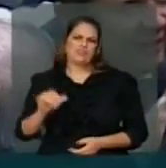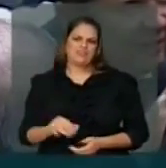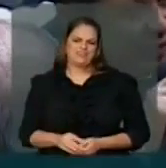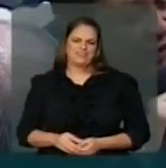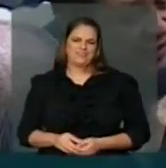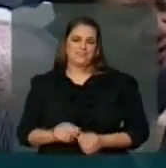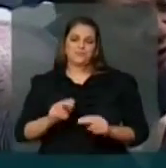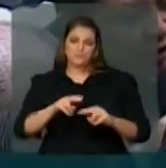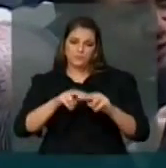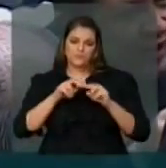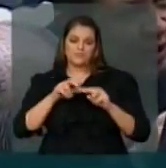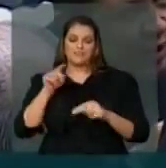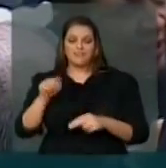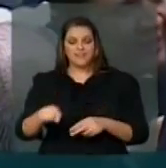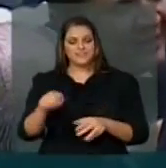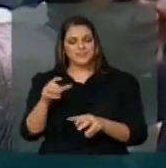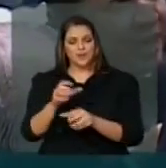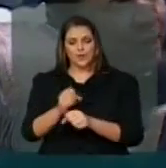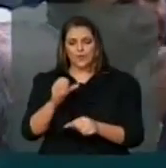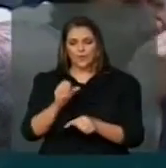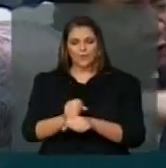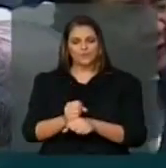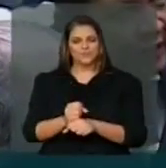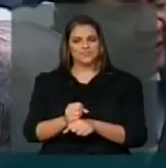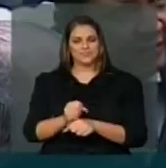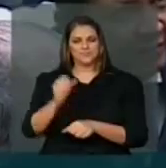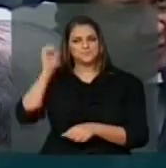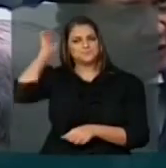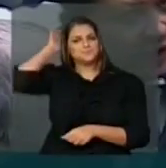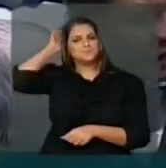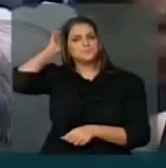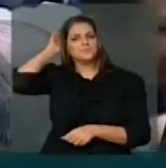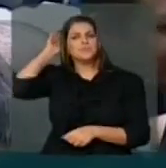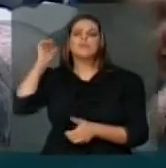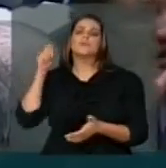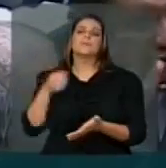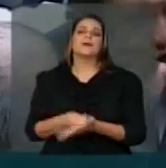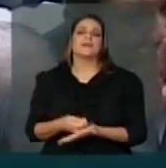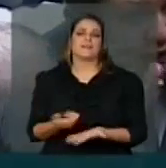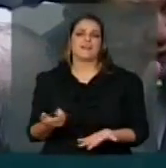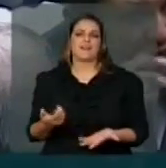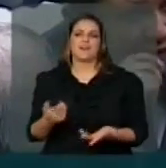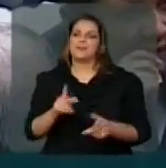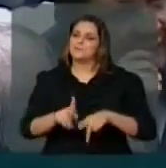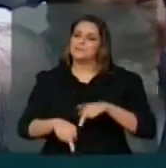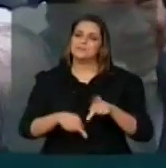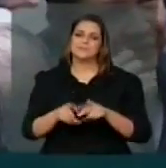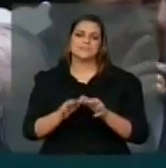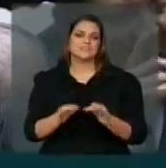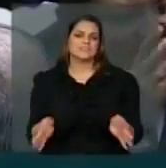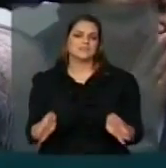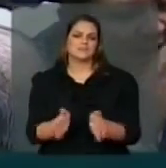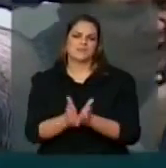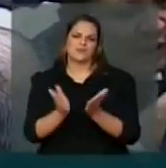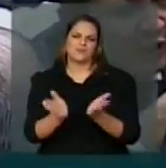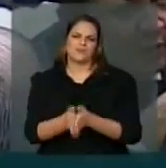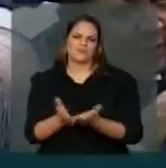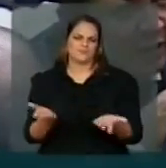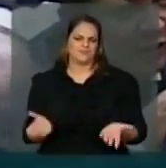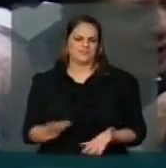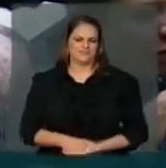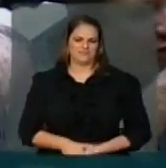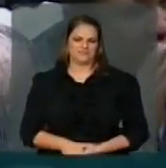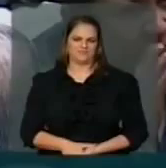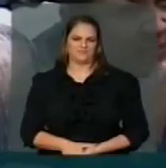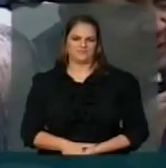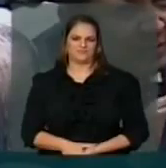conta que quem paga é quem menos recursos tem no país. É de uma grande genuidade achar que nós